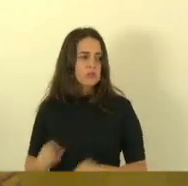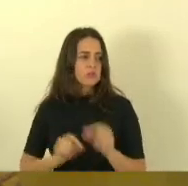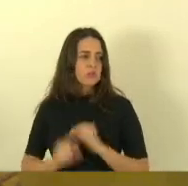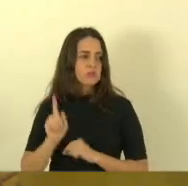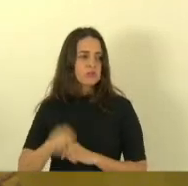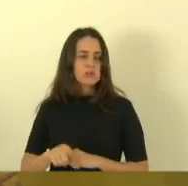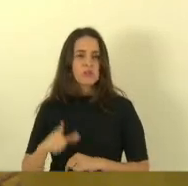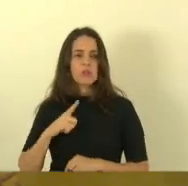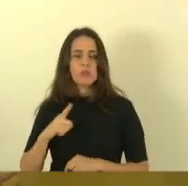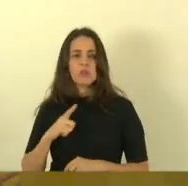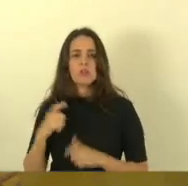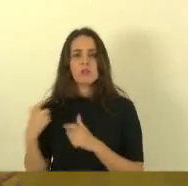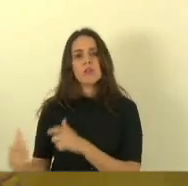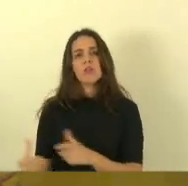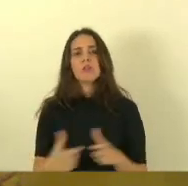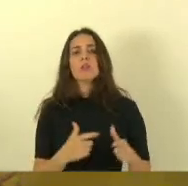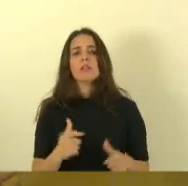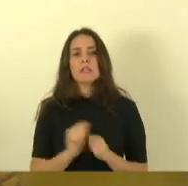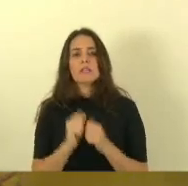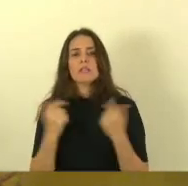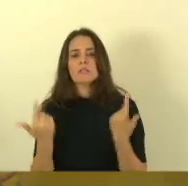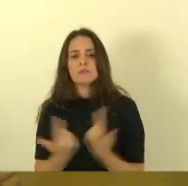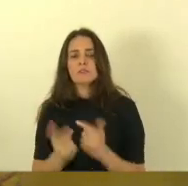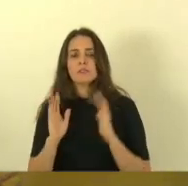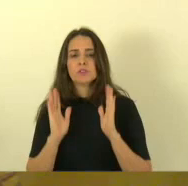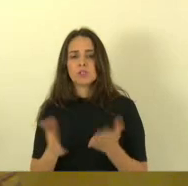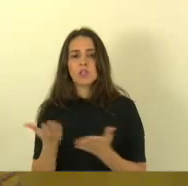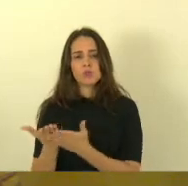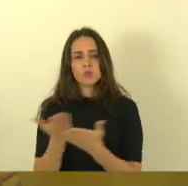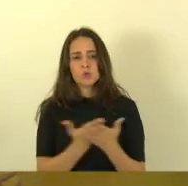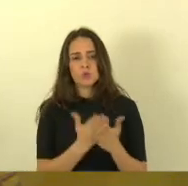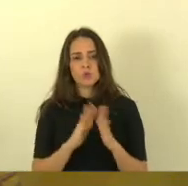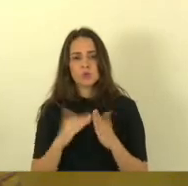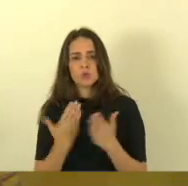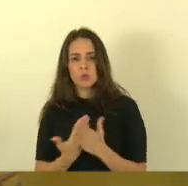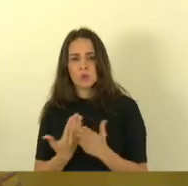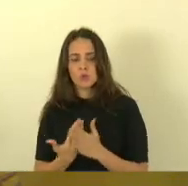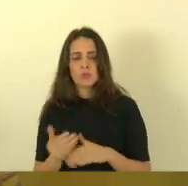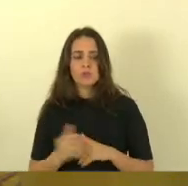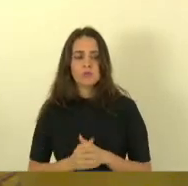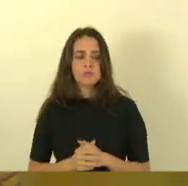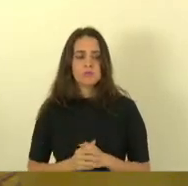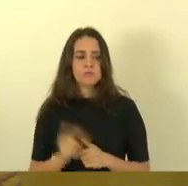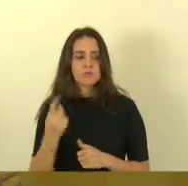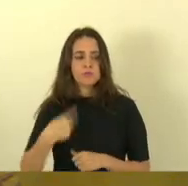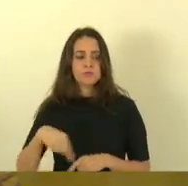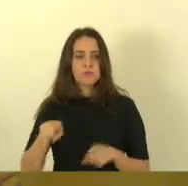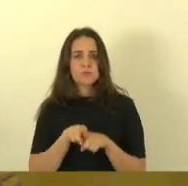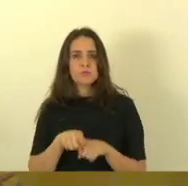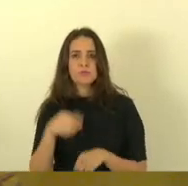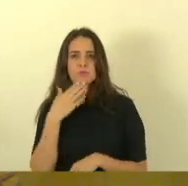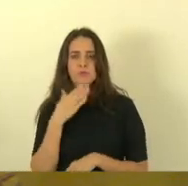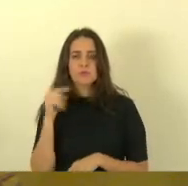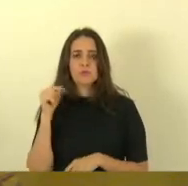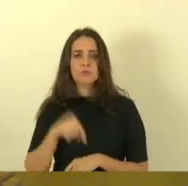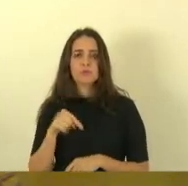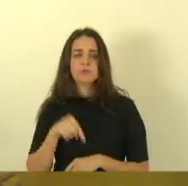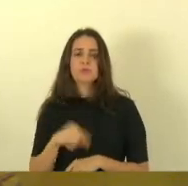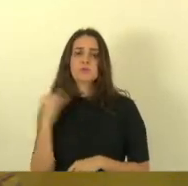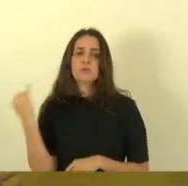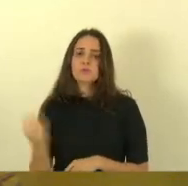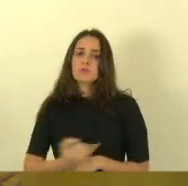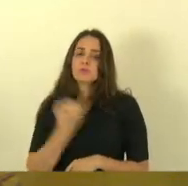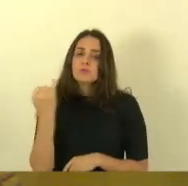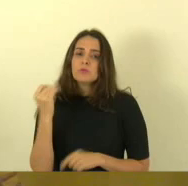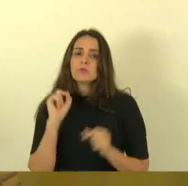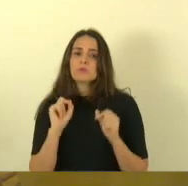e que passaram por aqui pela Assembleia já estudaram naquela escola nós também clamamos aqui a importante